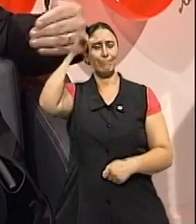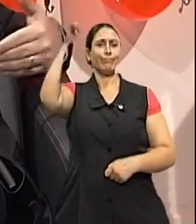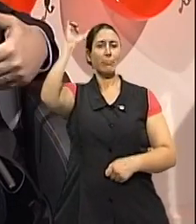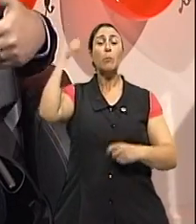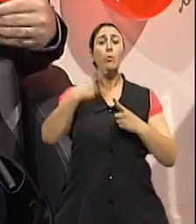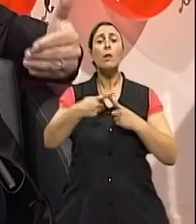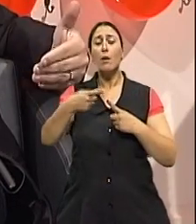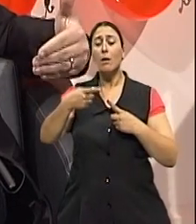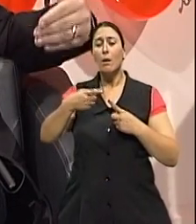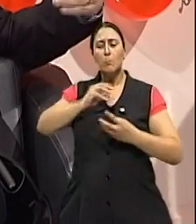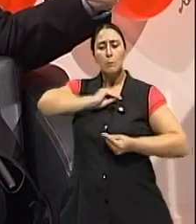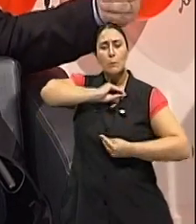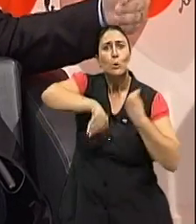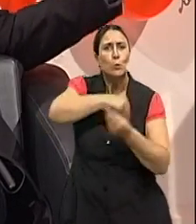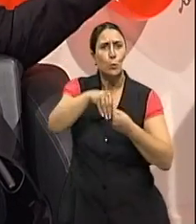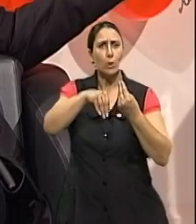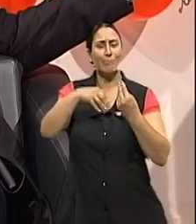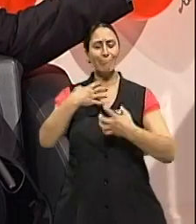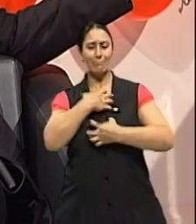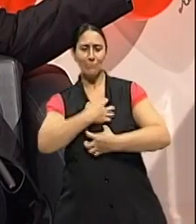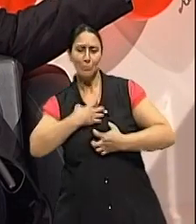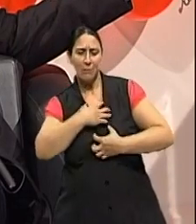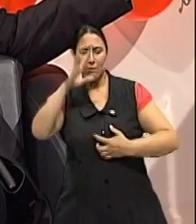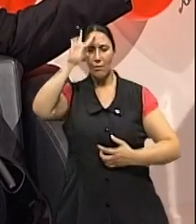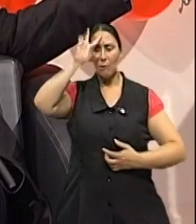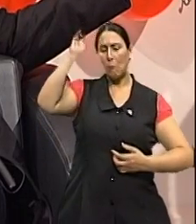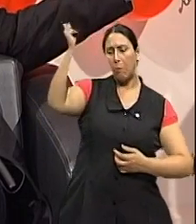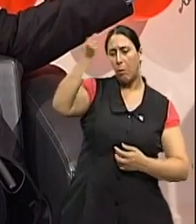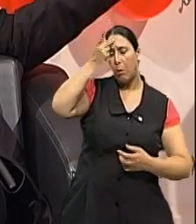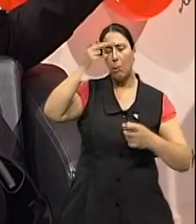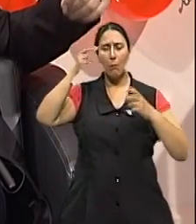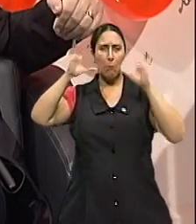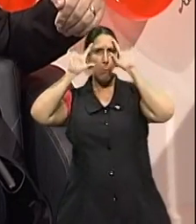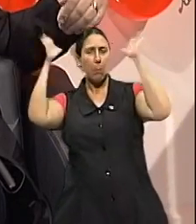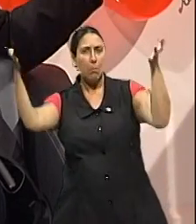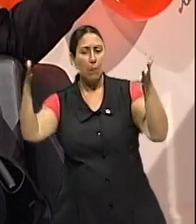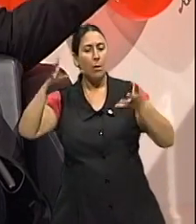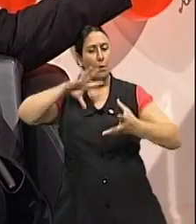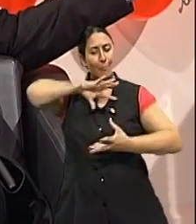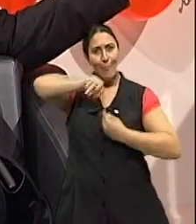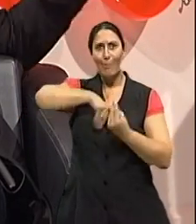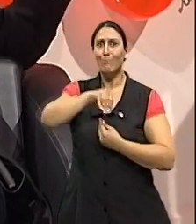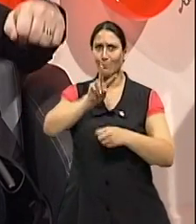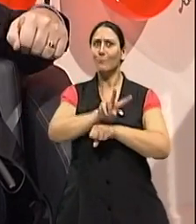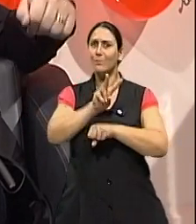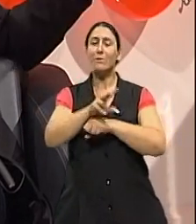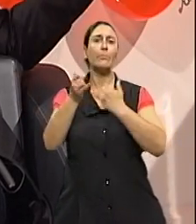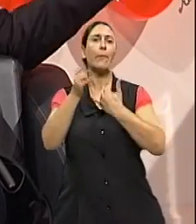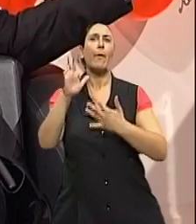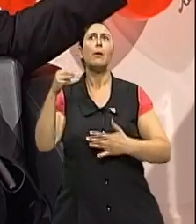de administrar alguns questionários na prática pública, né? O médico de